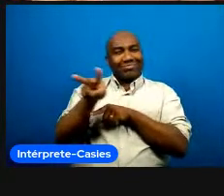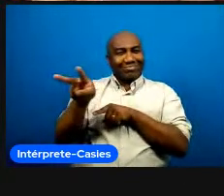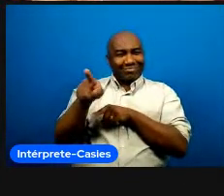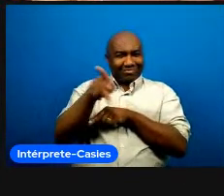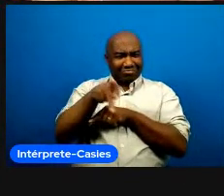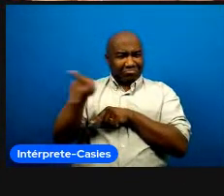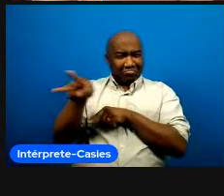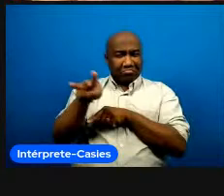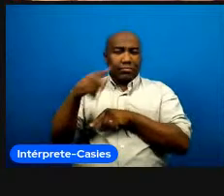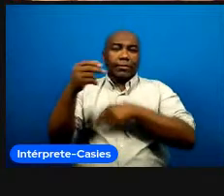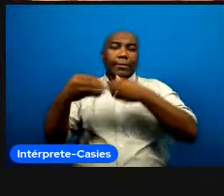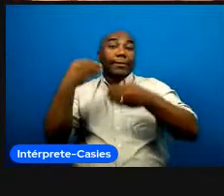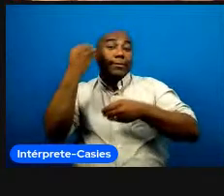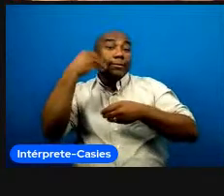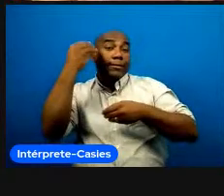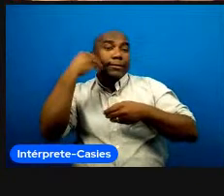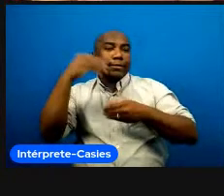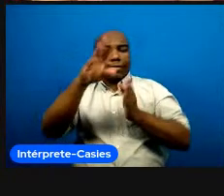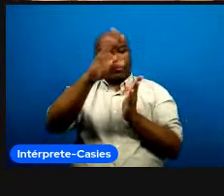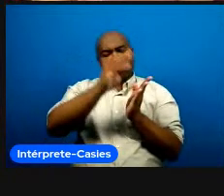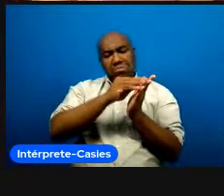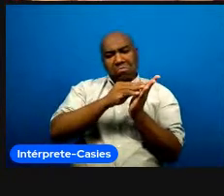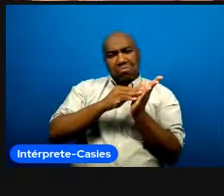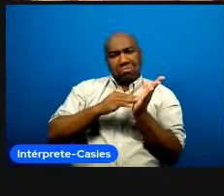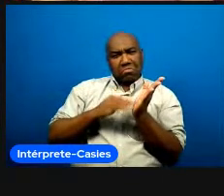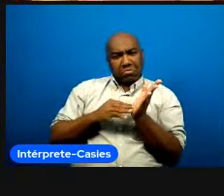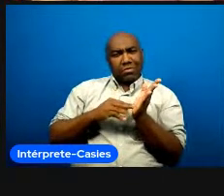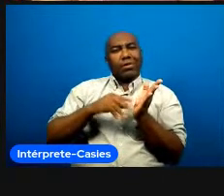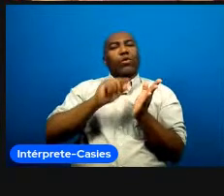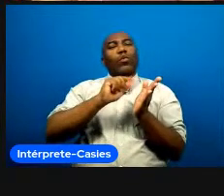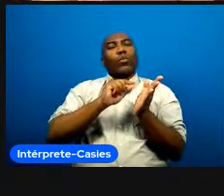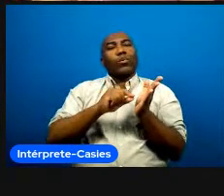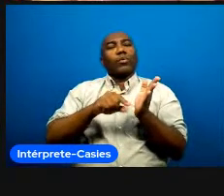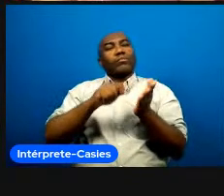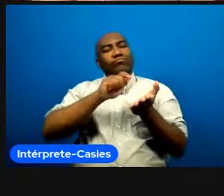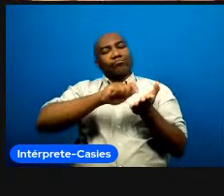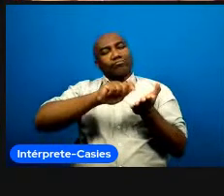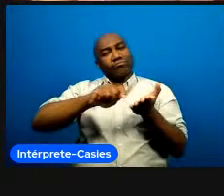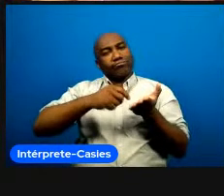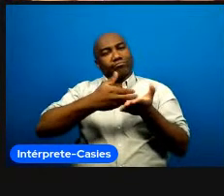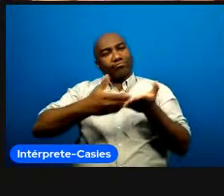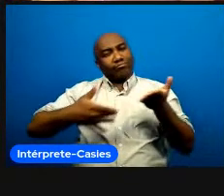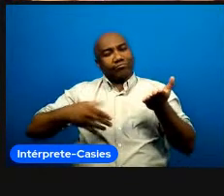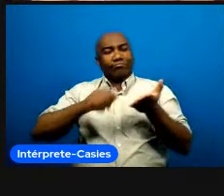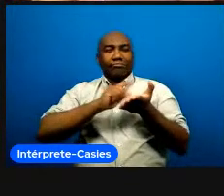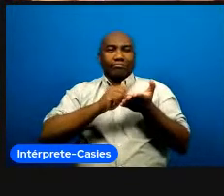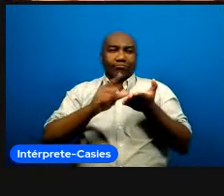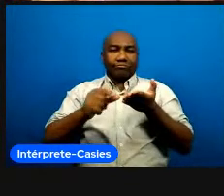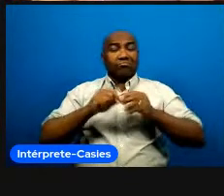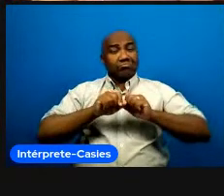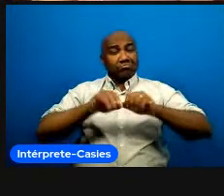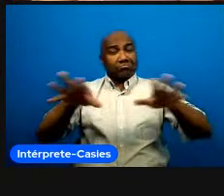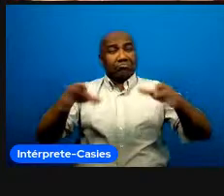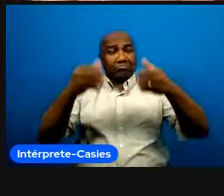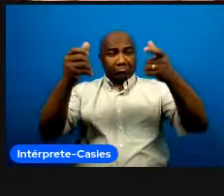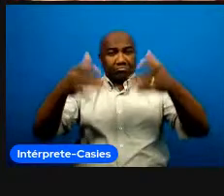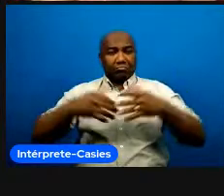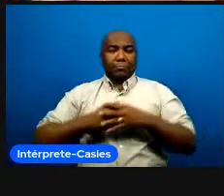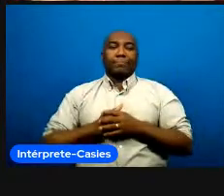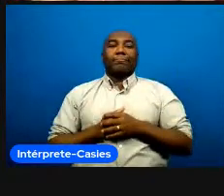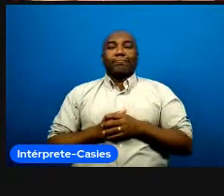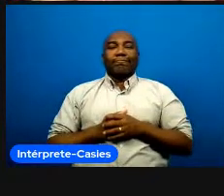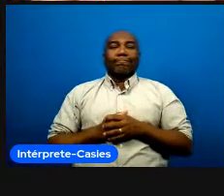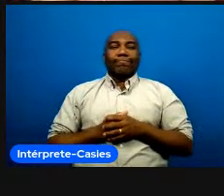e eles viveram essa experiência e depois nós auxiliamos no processo de compartilhar isso por meio de uma produção científica